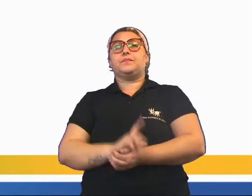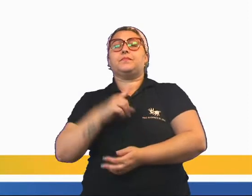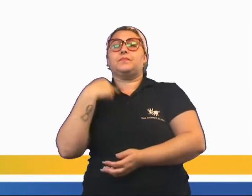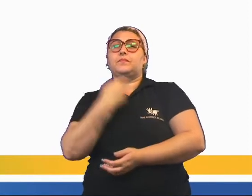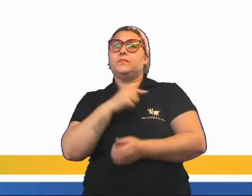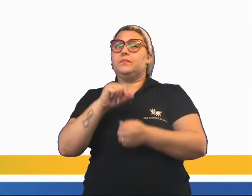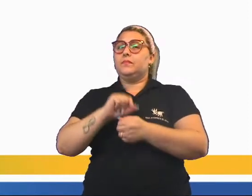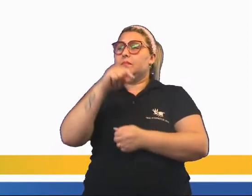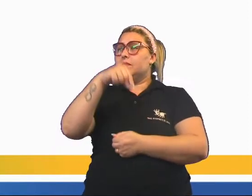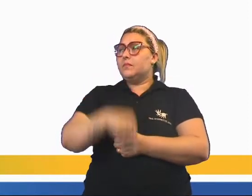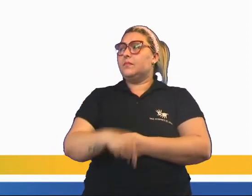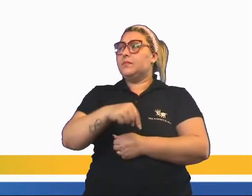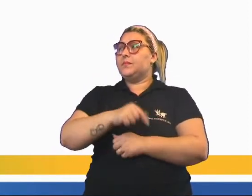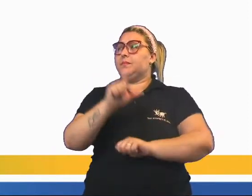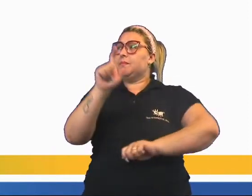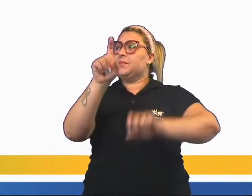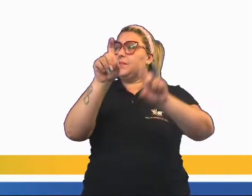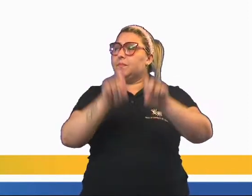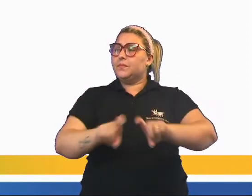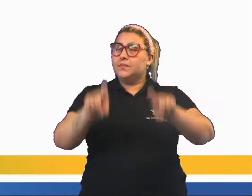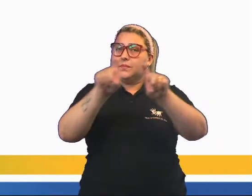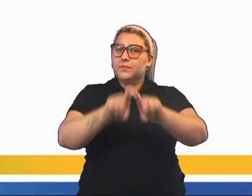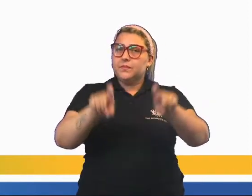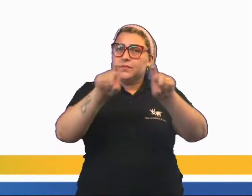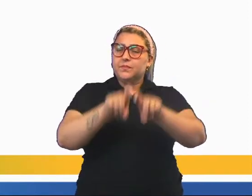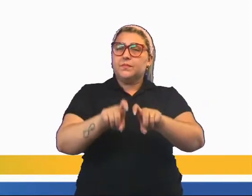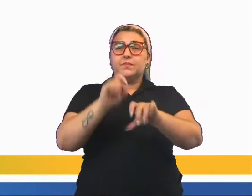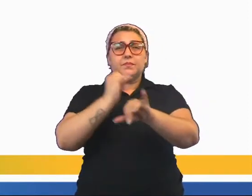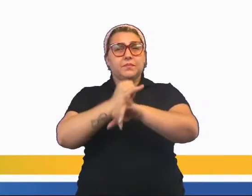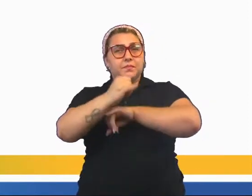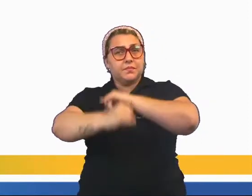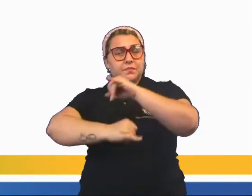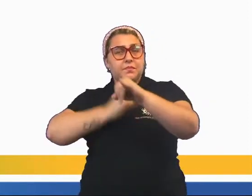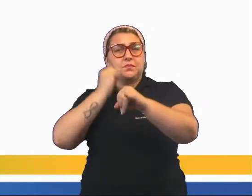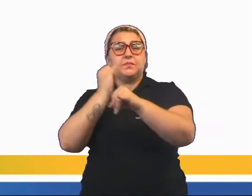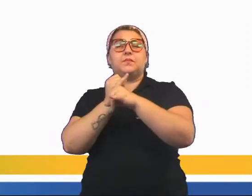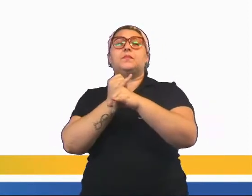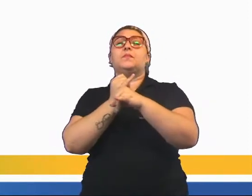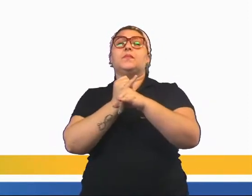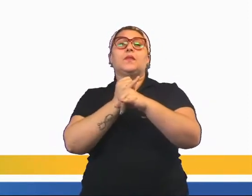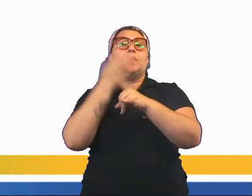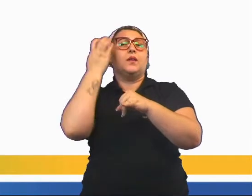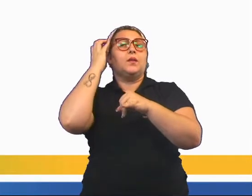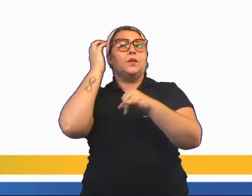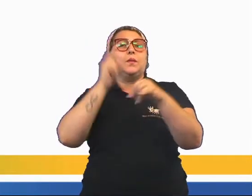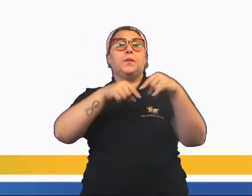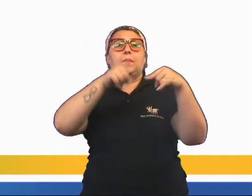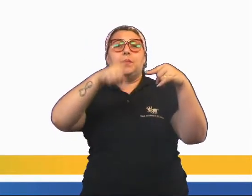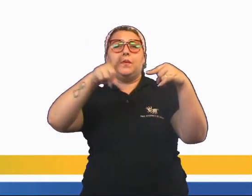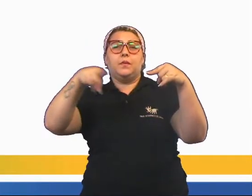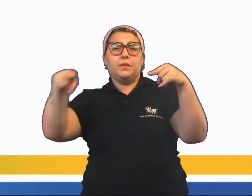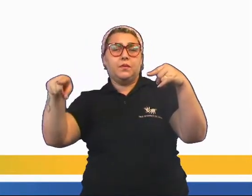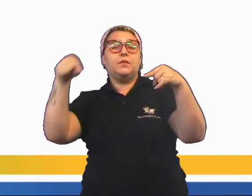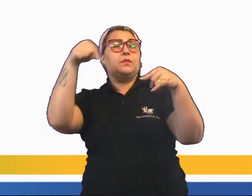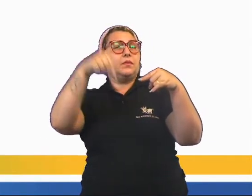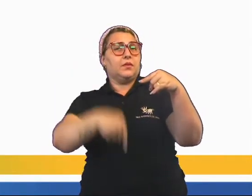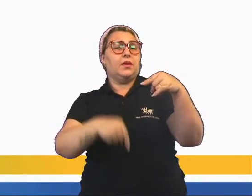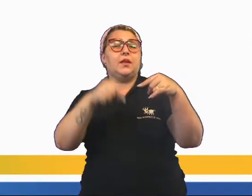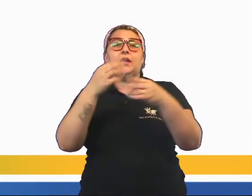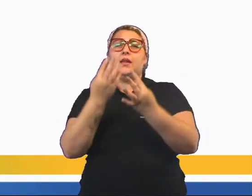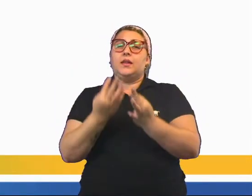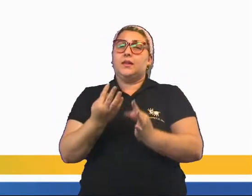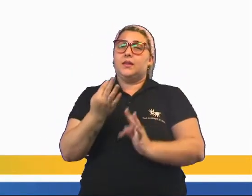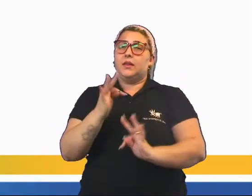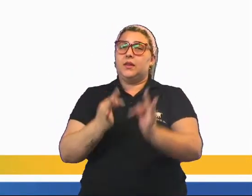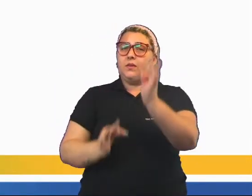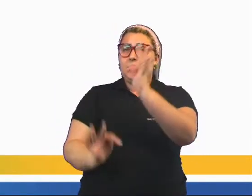a gente está fazendo aqui por meio de computação, por meio de onda de som, enfim, isso daqui é tecnologia